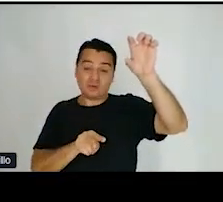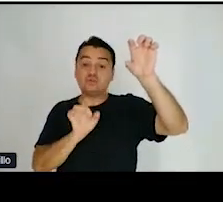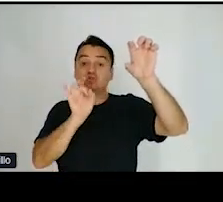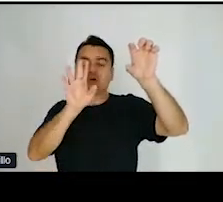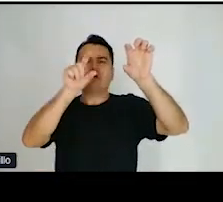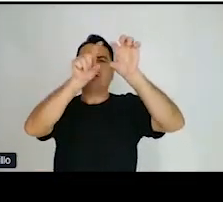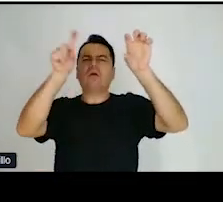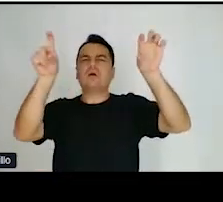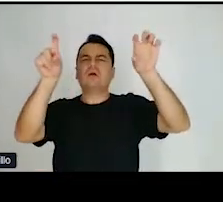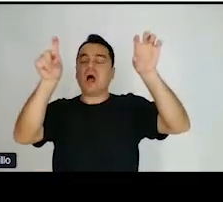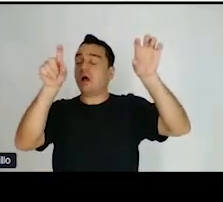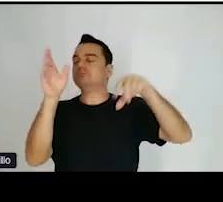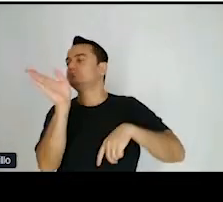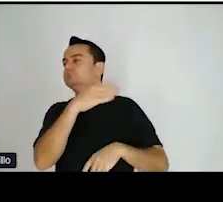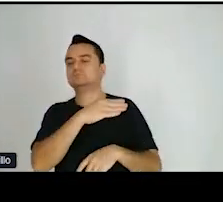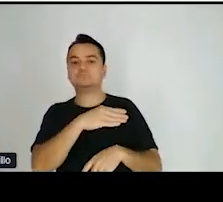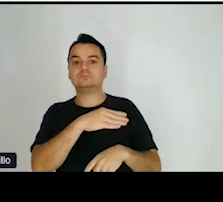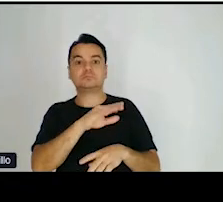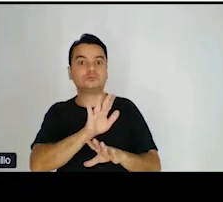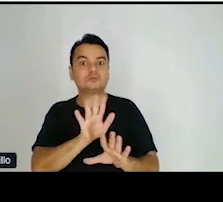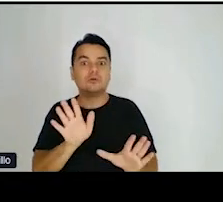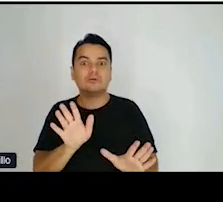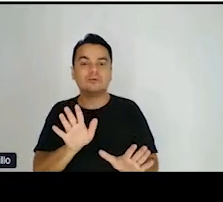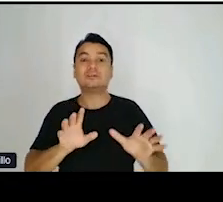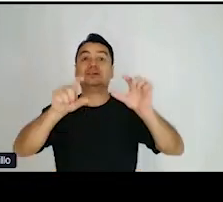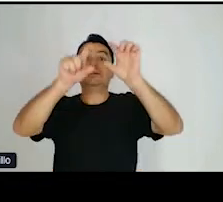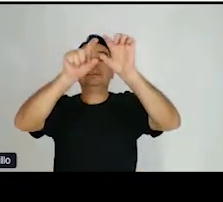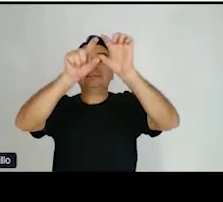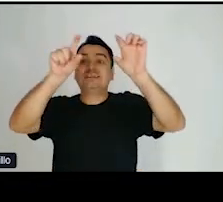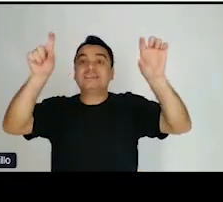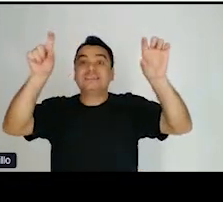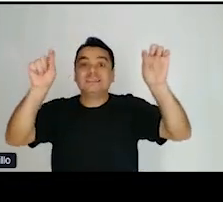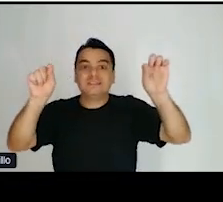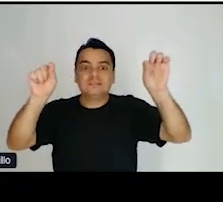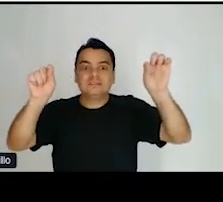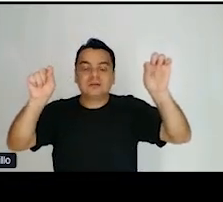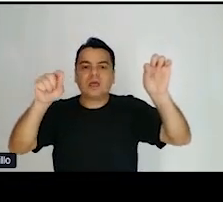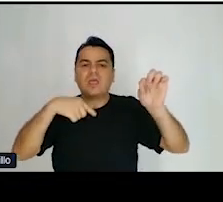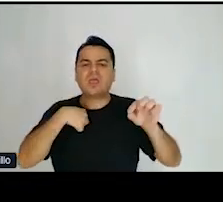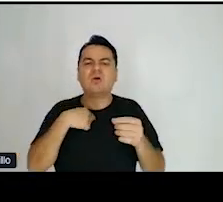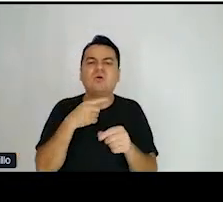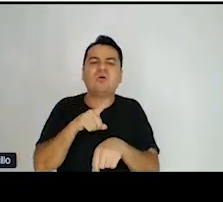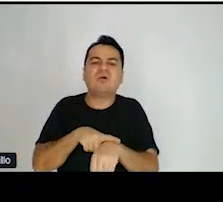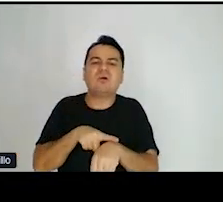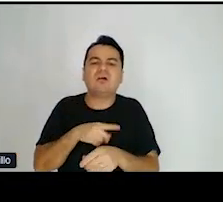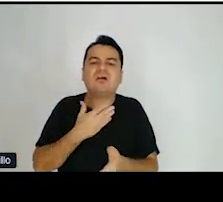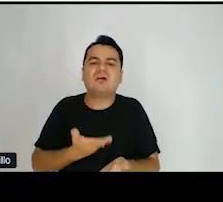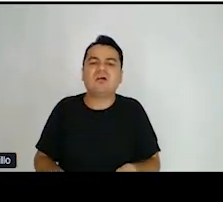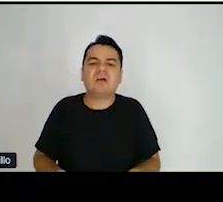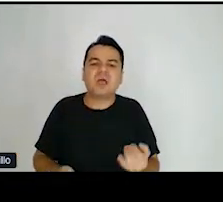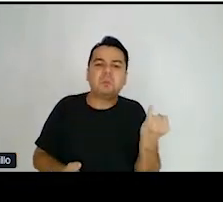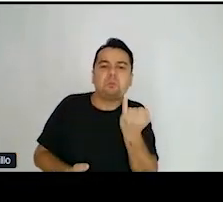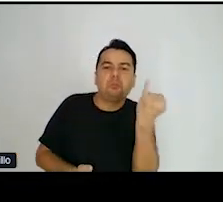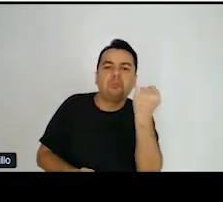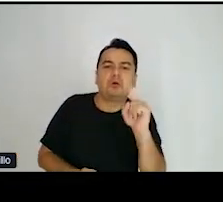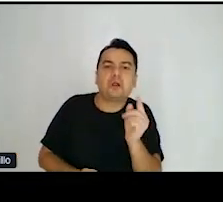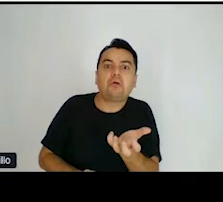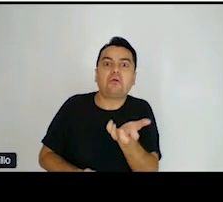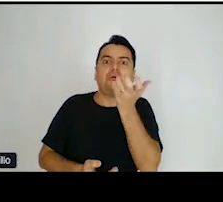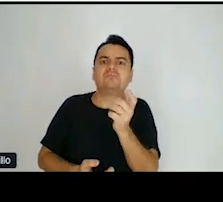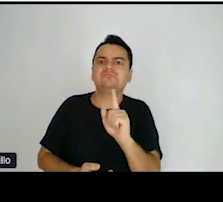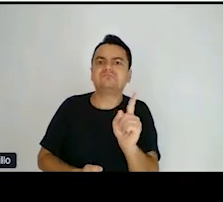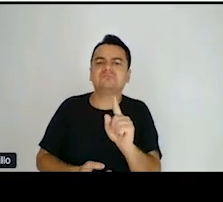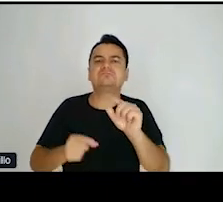texto. Elas leem aquilo ali. E se no início do texto eu perco o tempo falando de coisas que não são tão relevantes e deixo essas